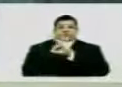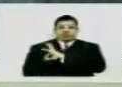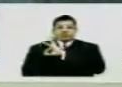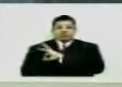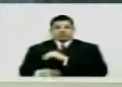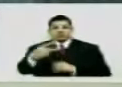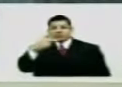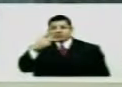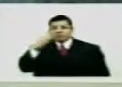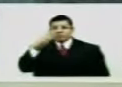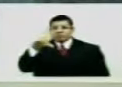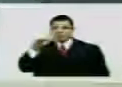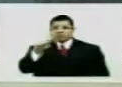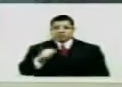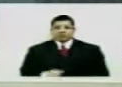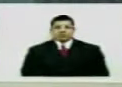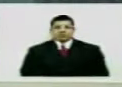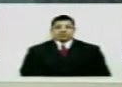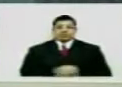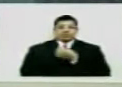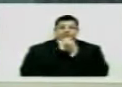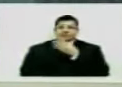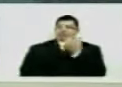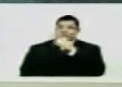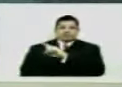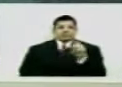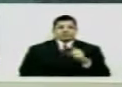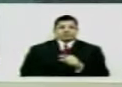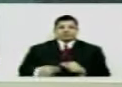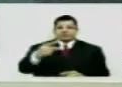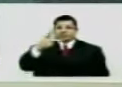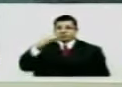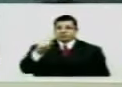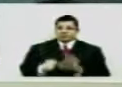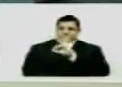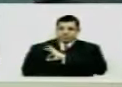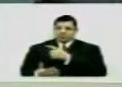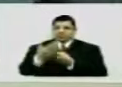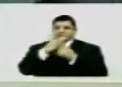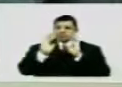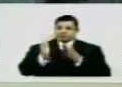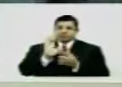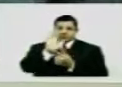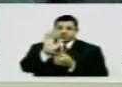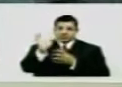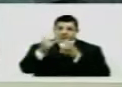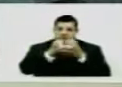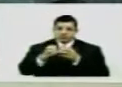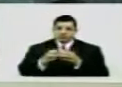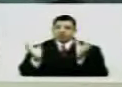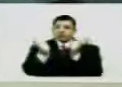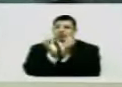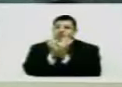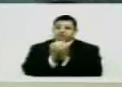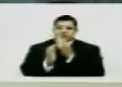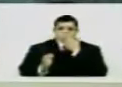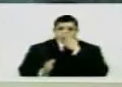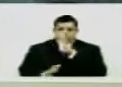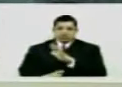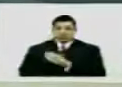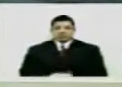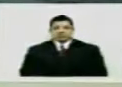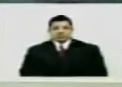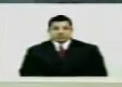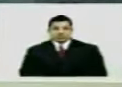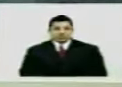de combater o crime organizado Não é a política de segurança pública Capaz de combater o grupo de extermínio Deputado Luiz Castro